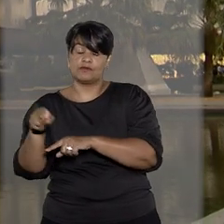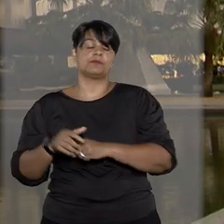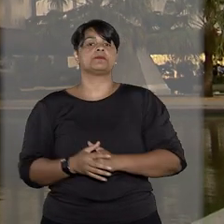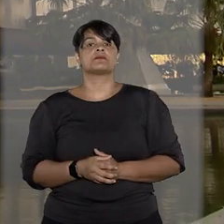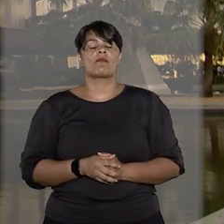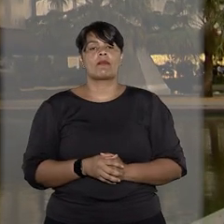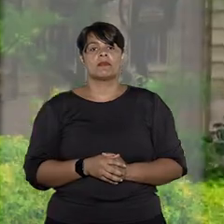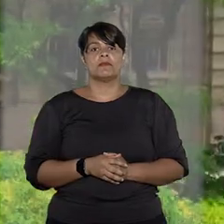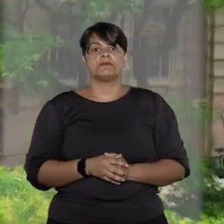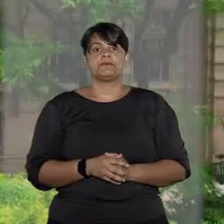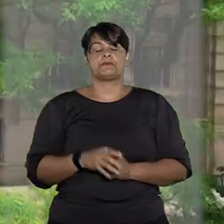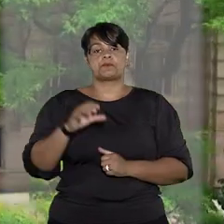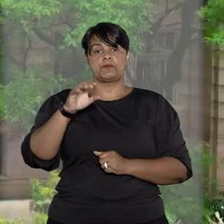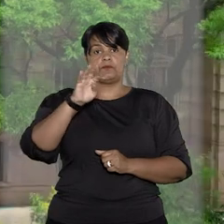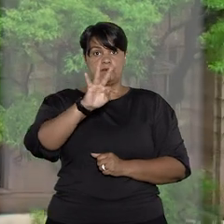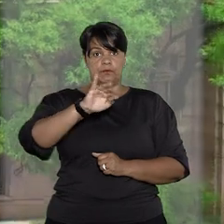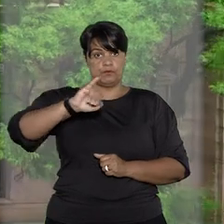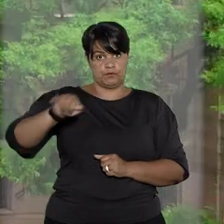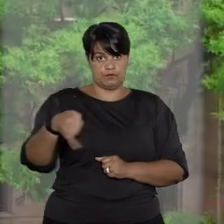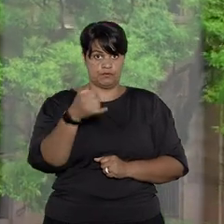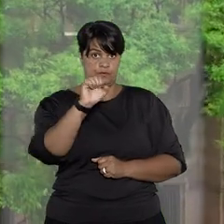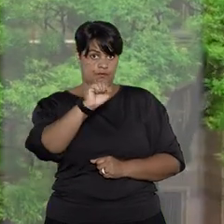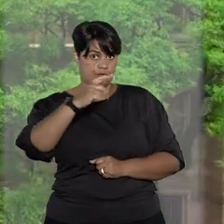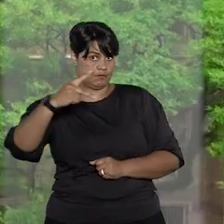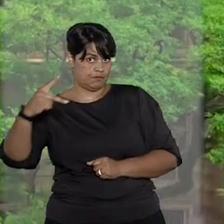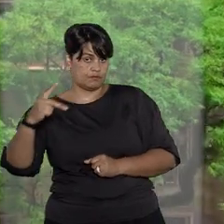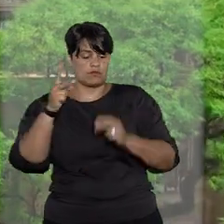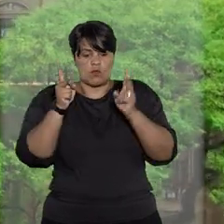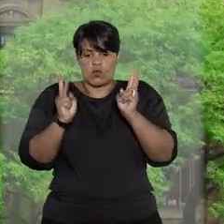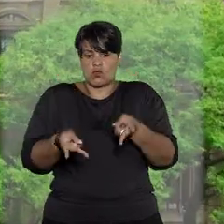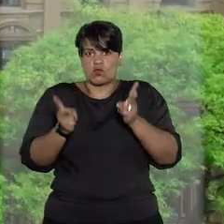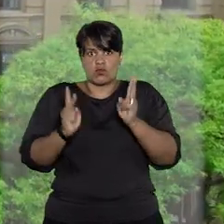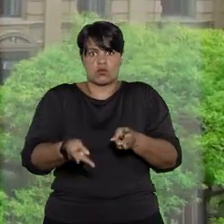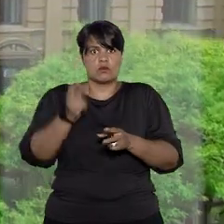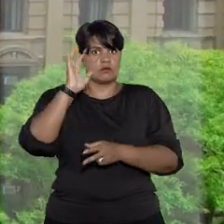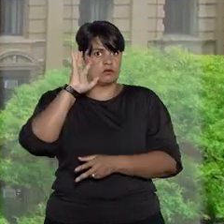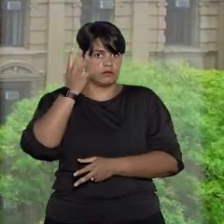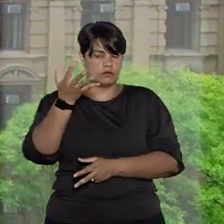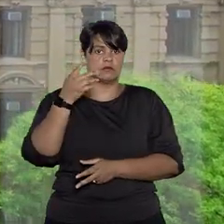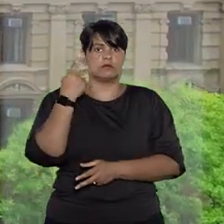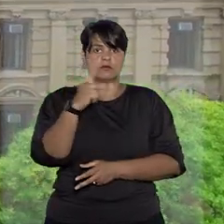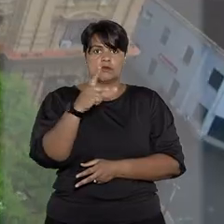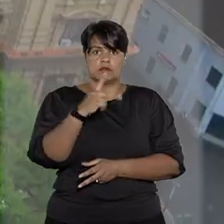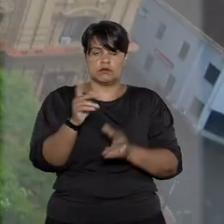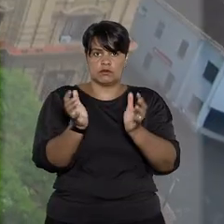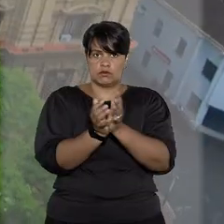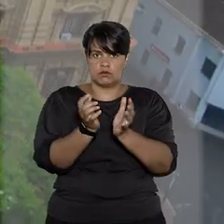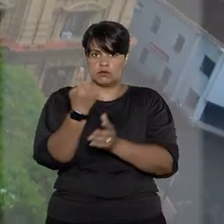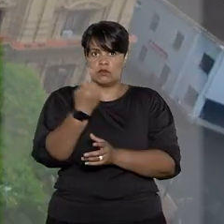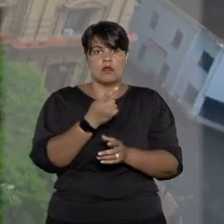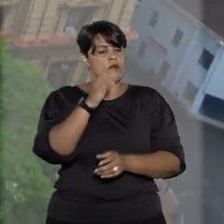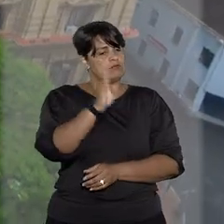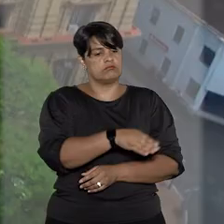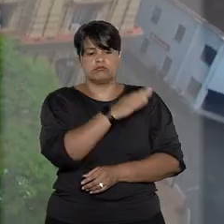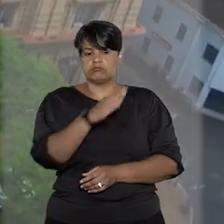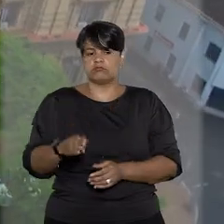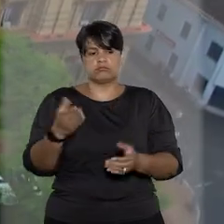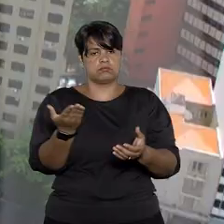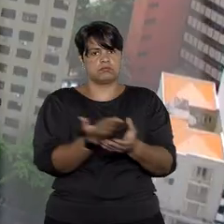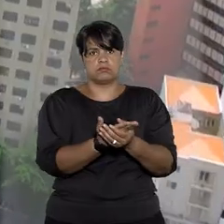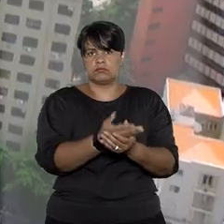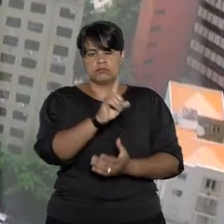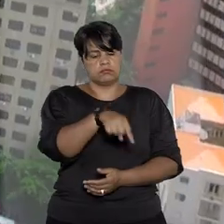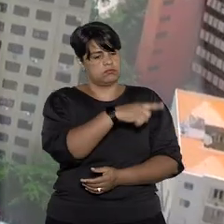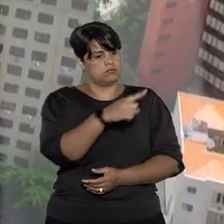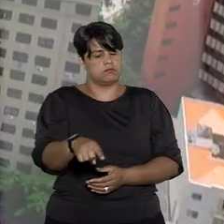falecimento dela. O Tribunal de Justiça de São Paulo manteve a decisão do juízo de primeiro grau de extinguir o processo sem